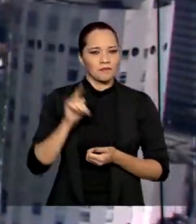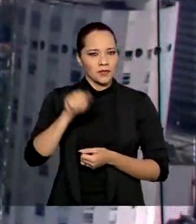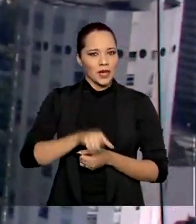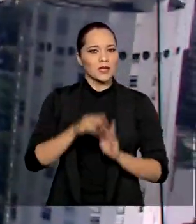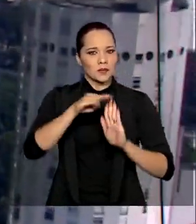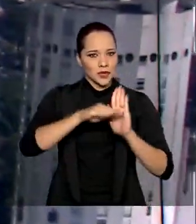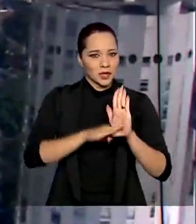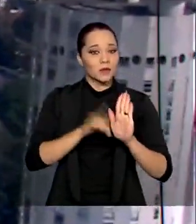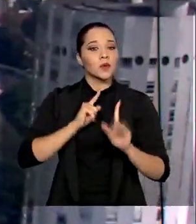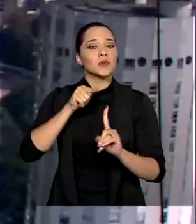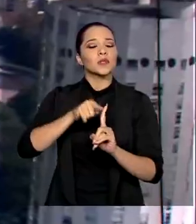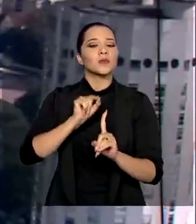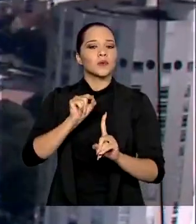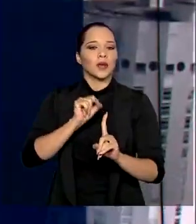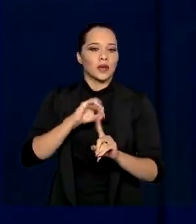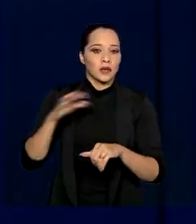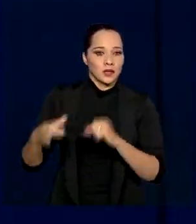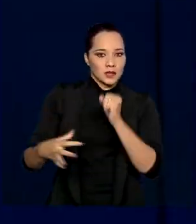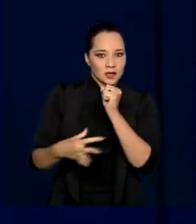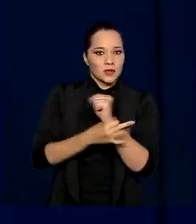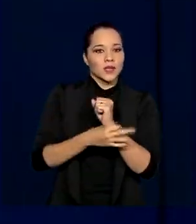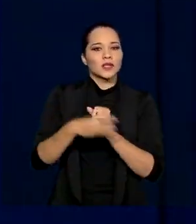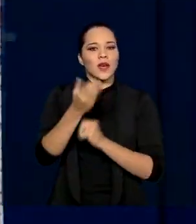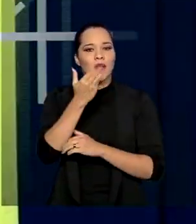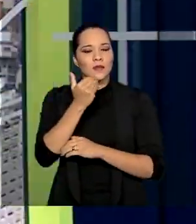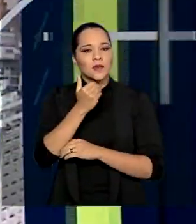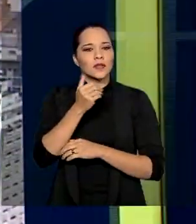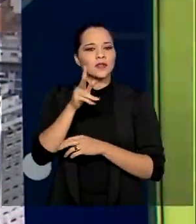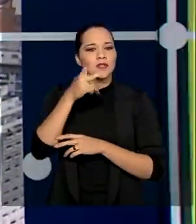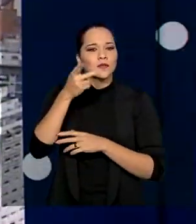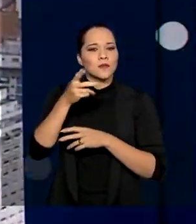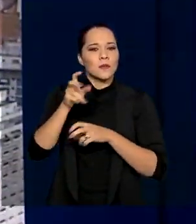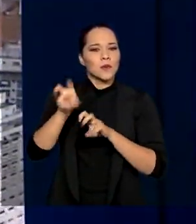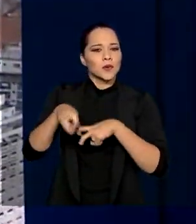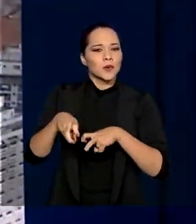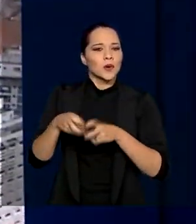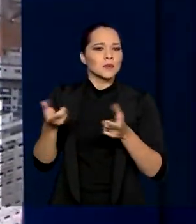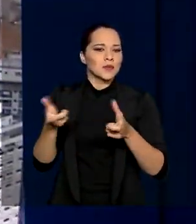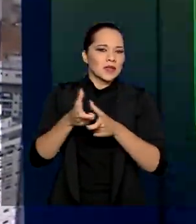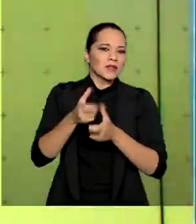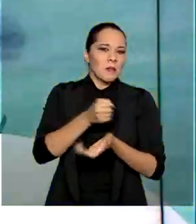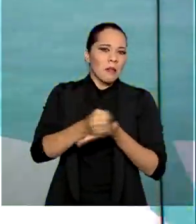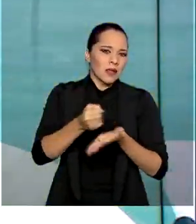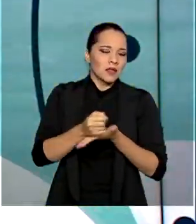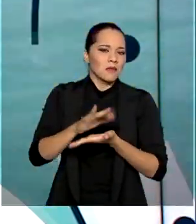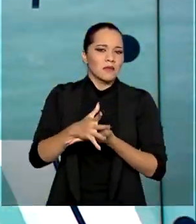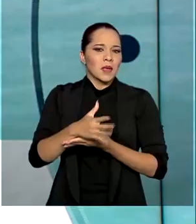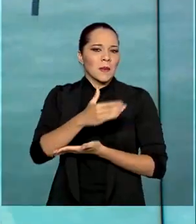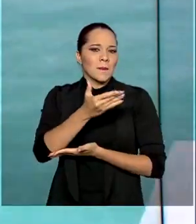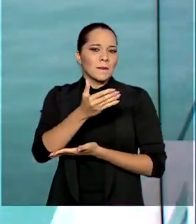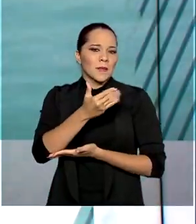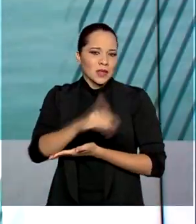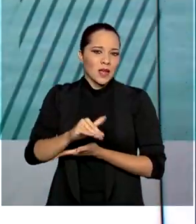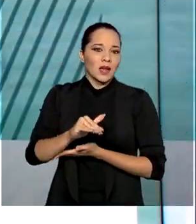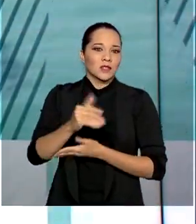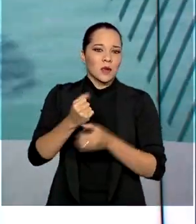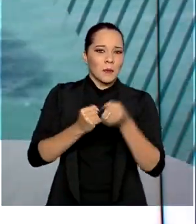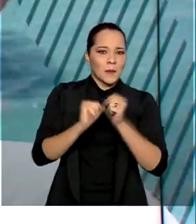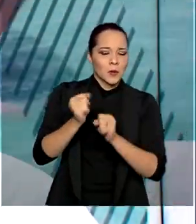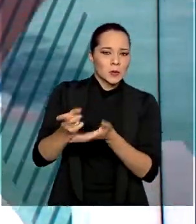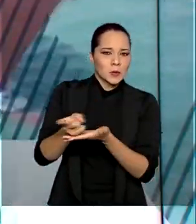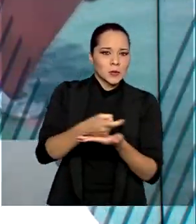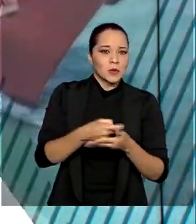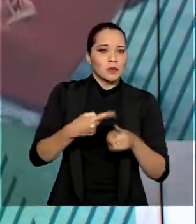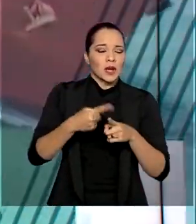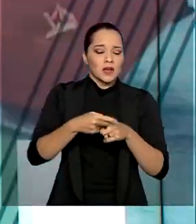Safra tem como objetivo garantir a segurança alimentar de pequenos produtores que perderam pelo menos metade da produção por